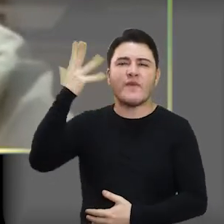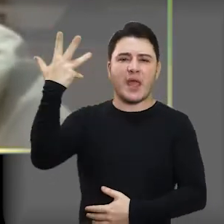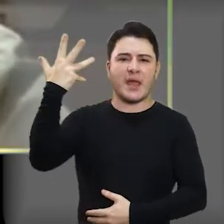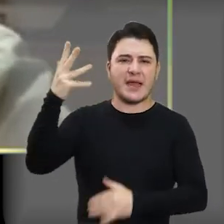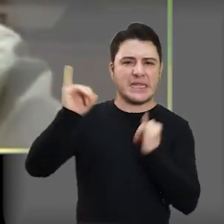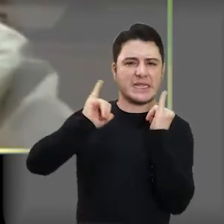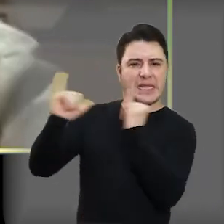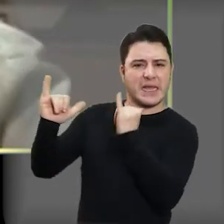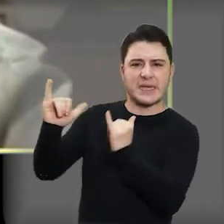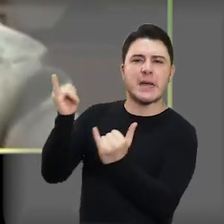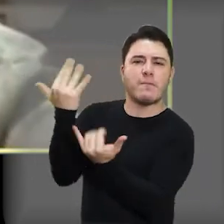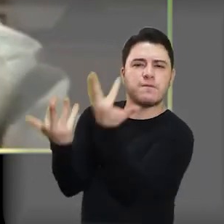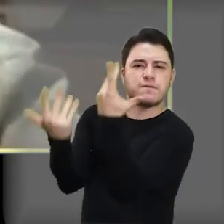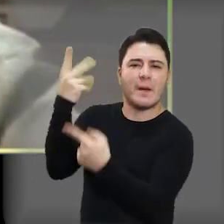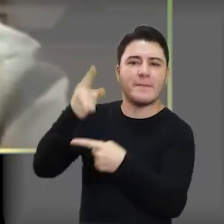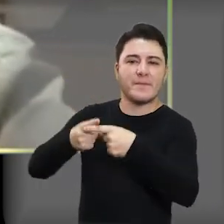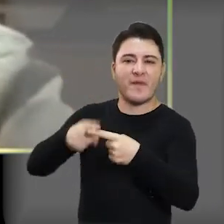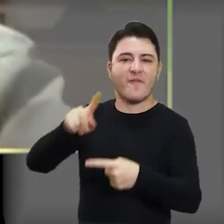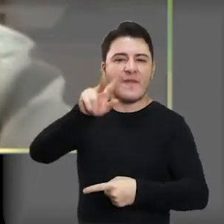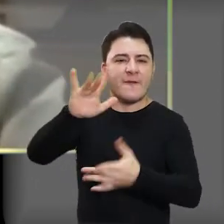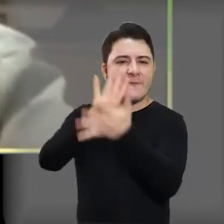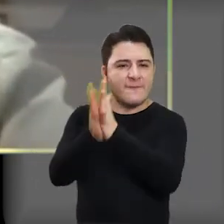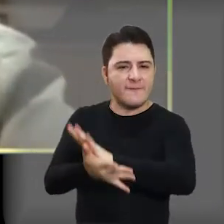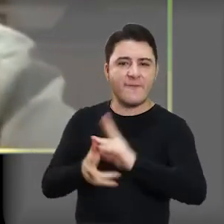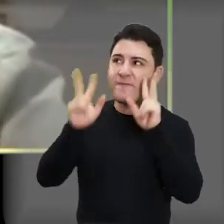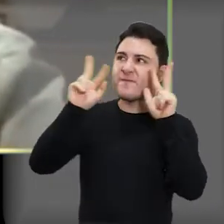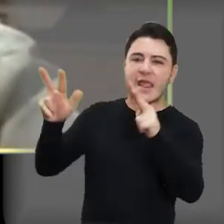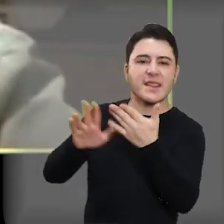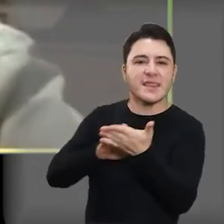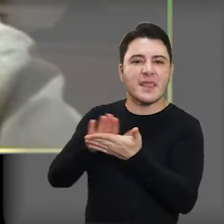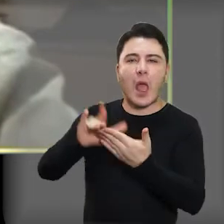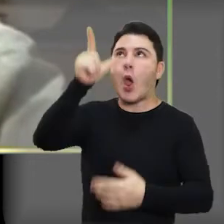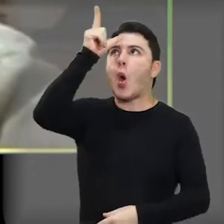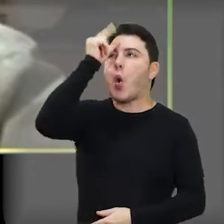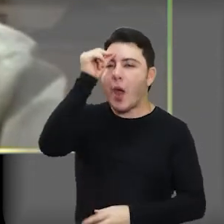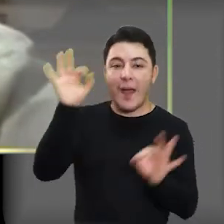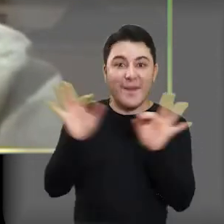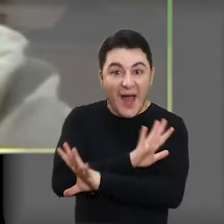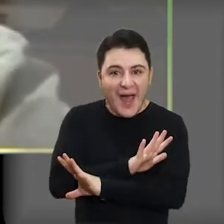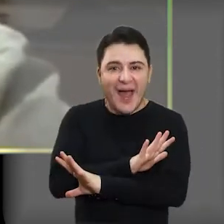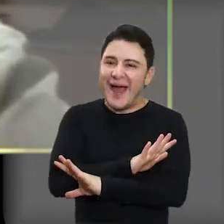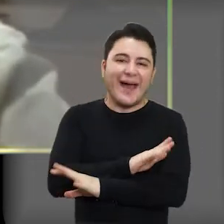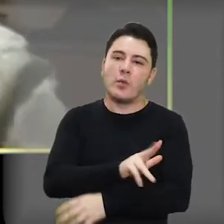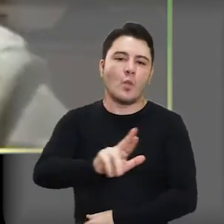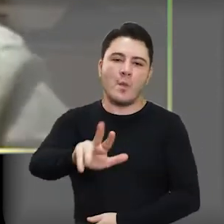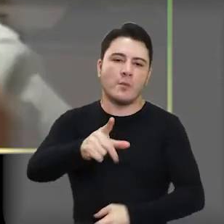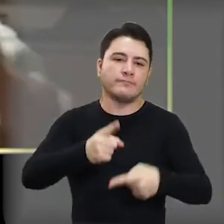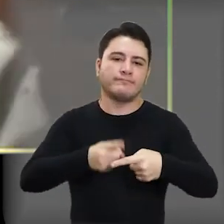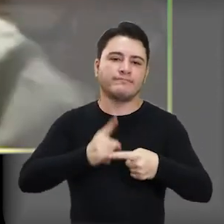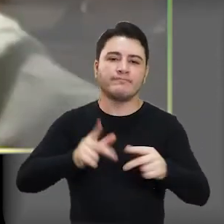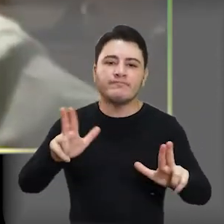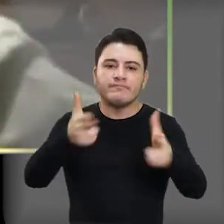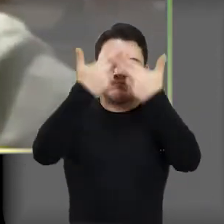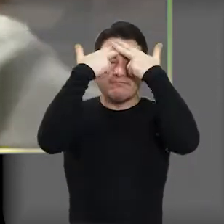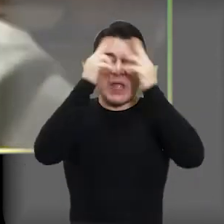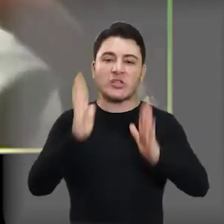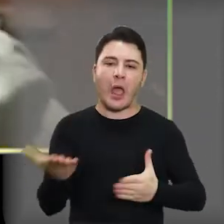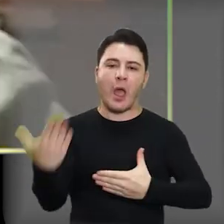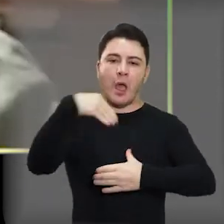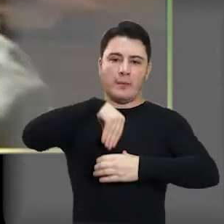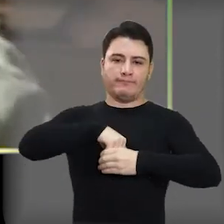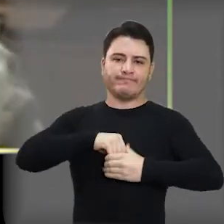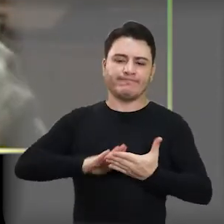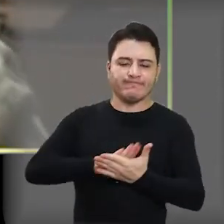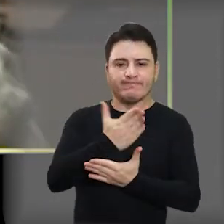ah, não vou ver mais aquilo, então aquilo não vai me perturbar. Isso não ocorre. Esse trauma vai ficar no